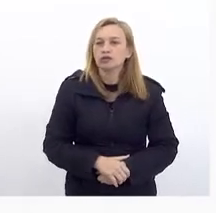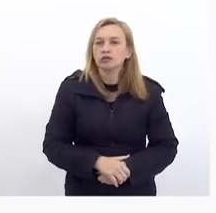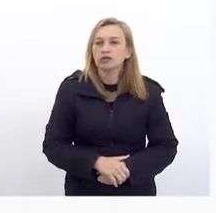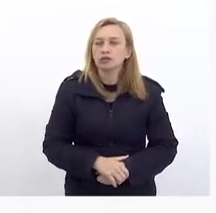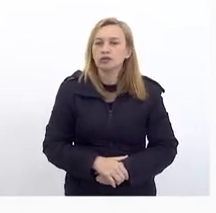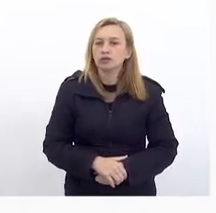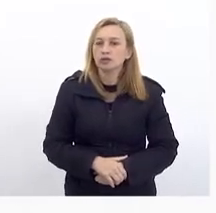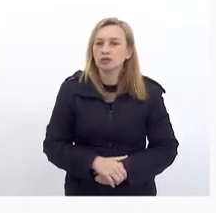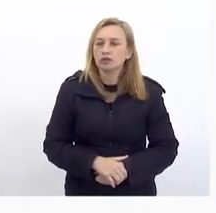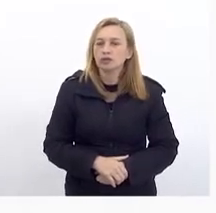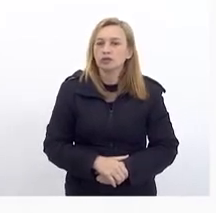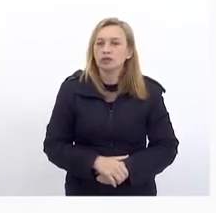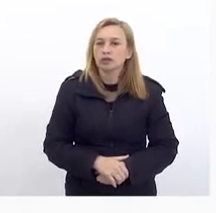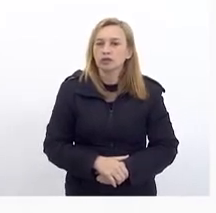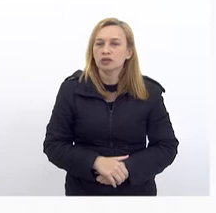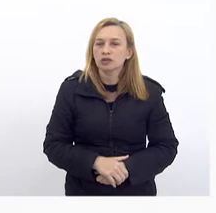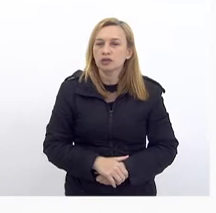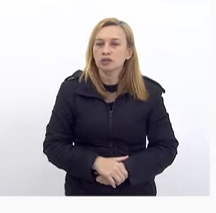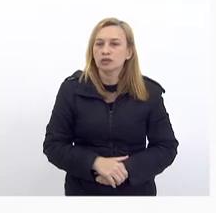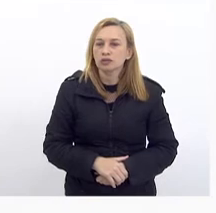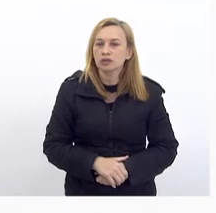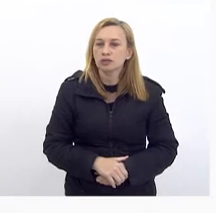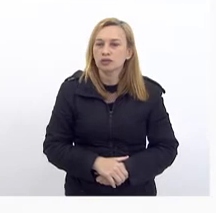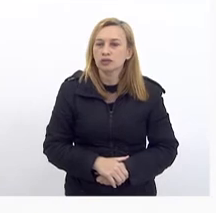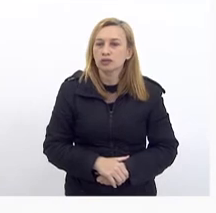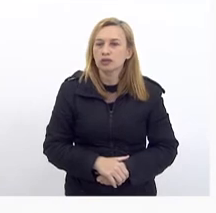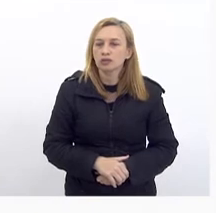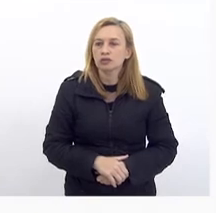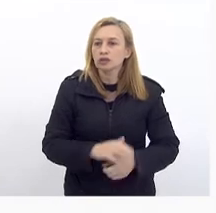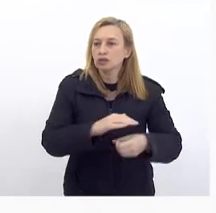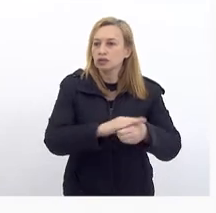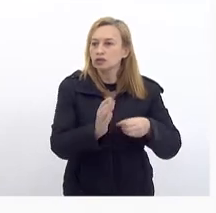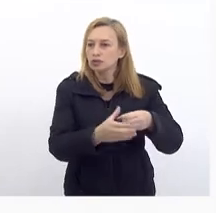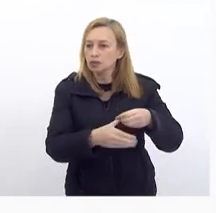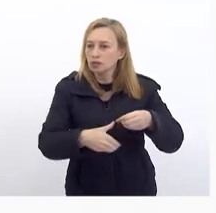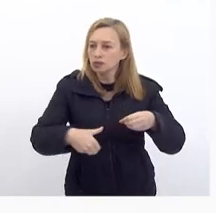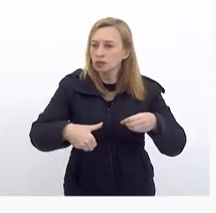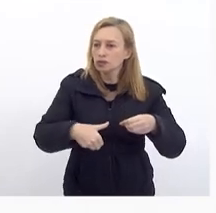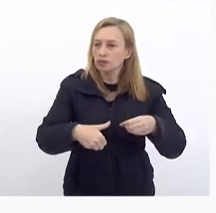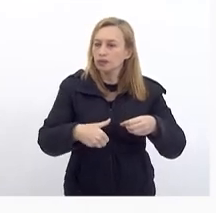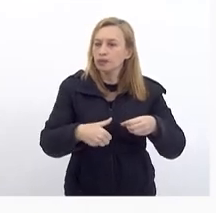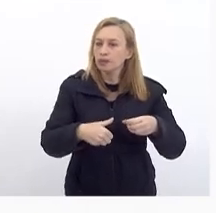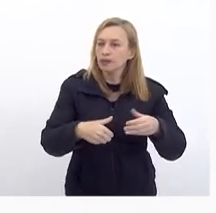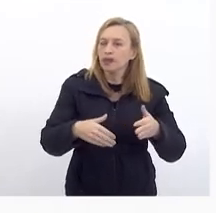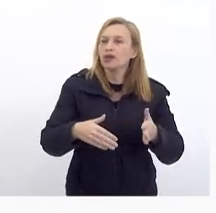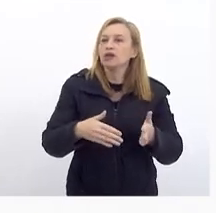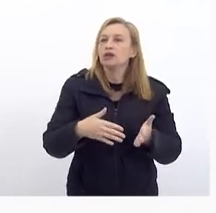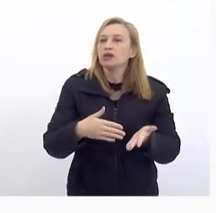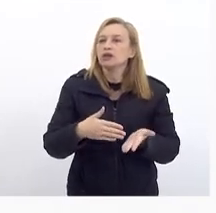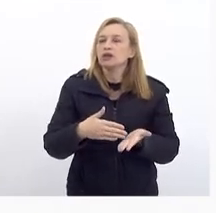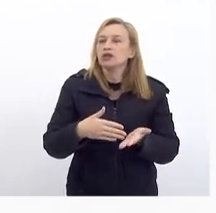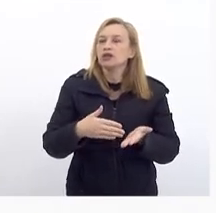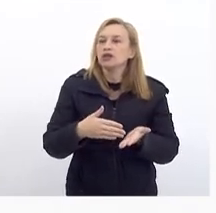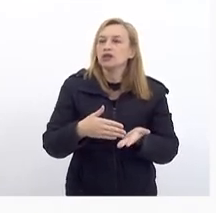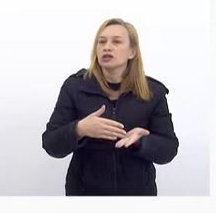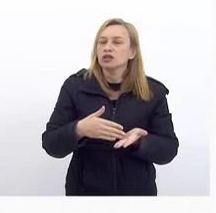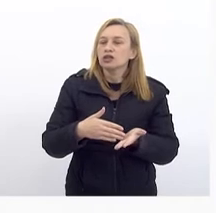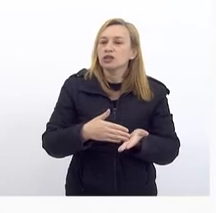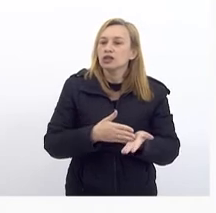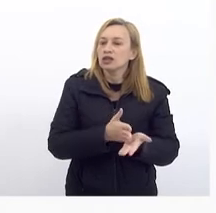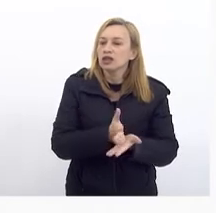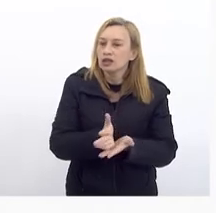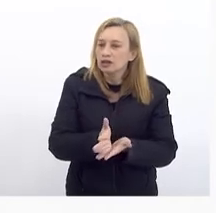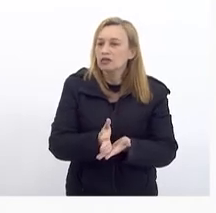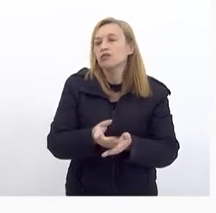Previstos Da concessão De saneamento Para o direcionamento Desses investimentos E aí eu queria